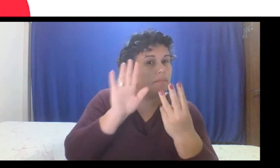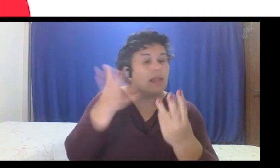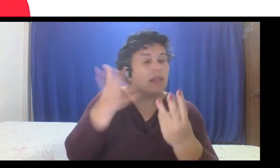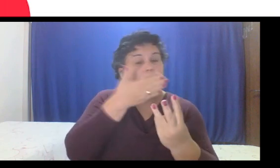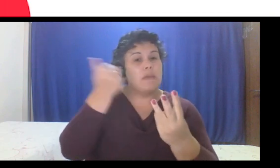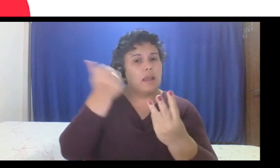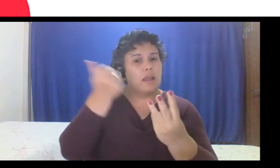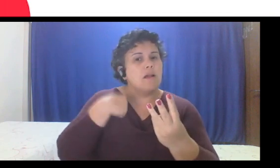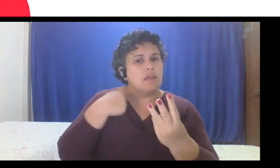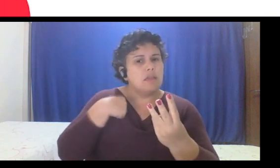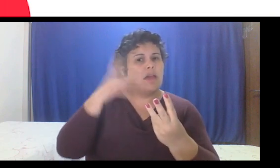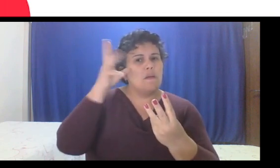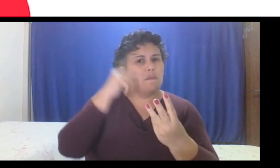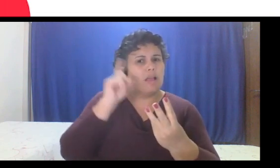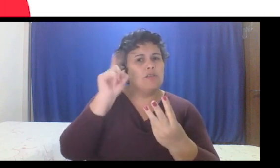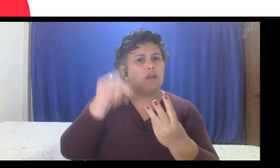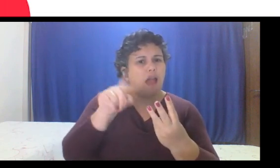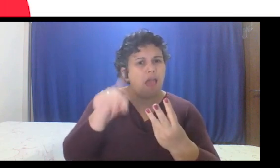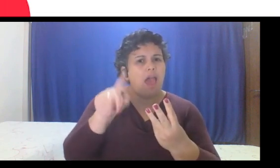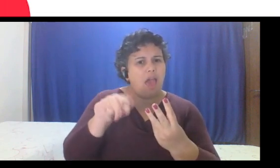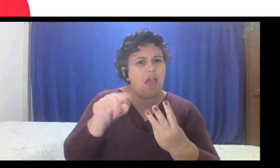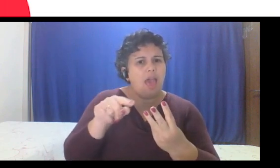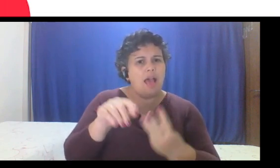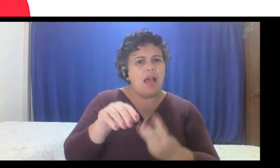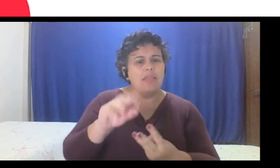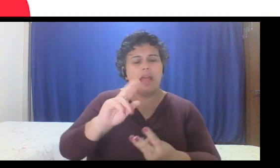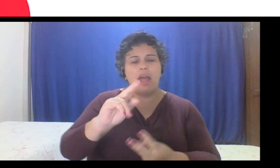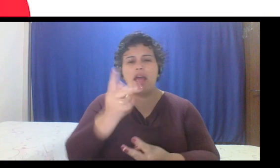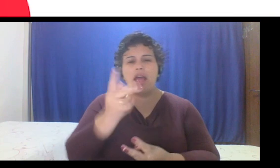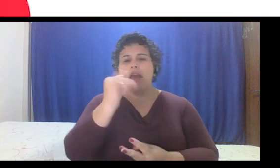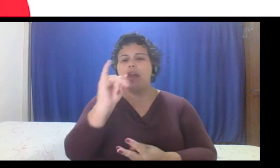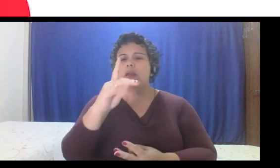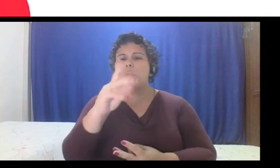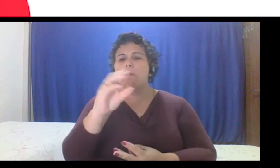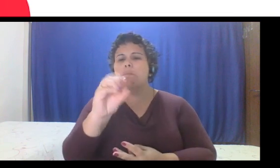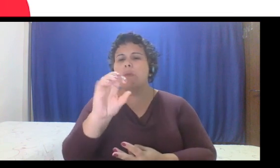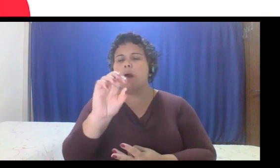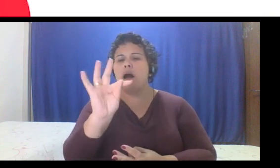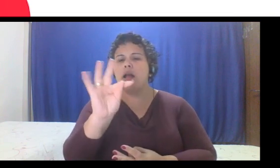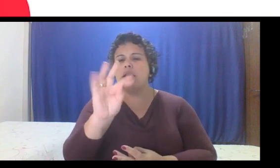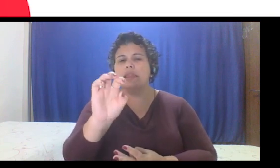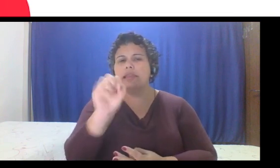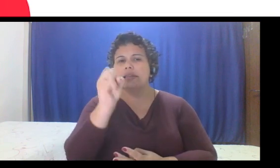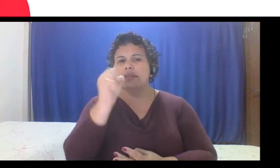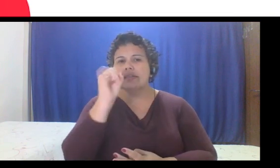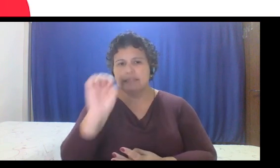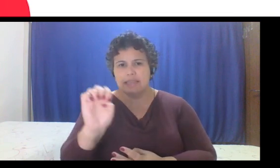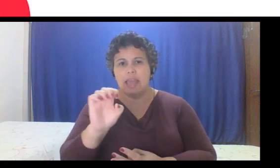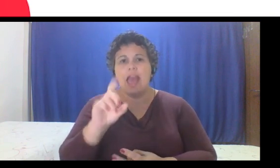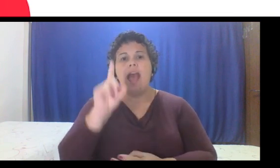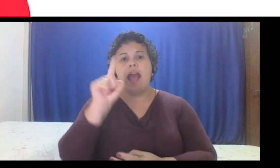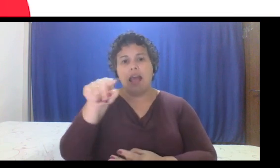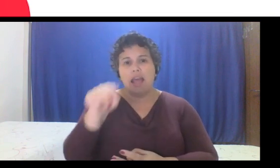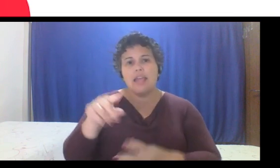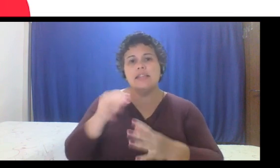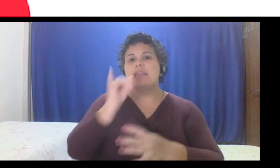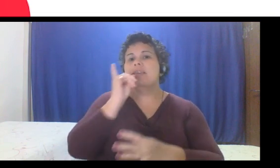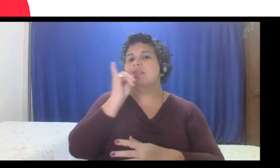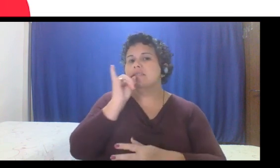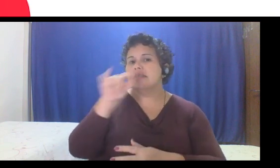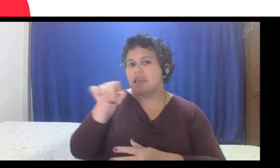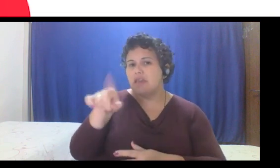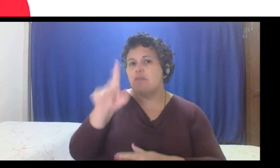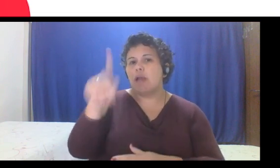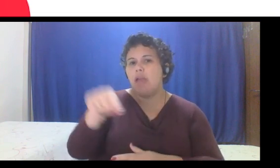gratuito, né, da Strategizer. Você pode baixar esse teste card, onde a